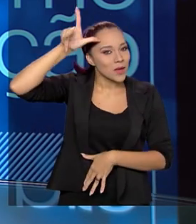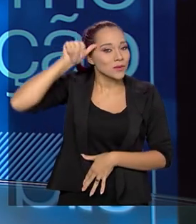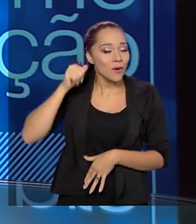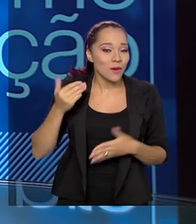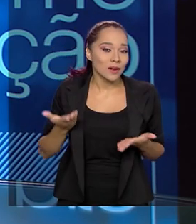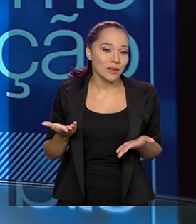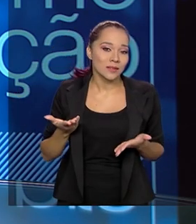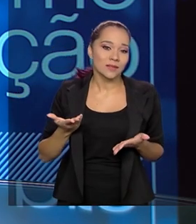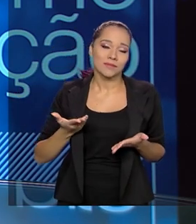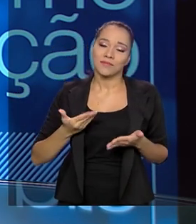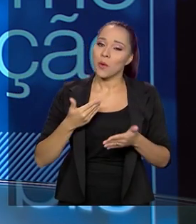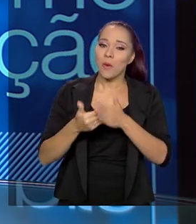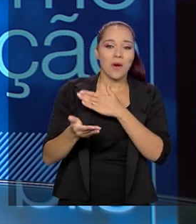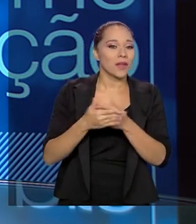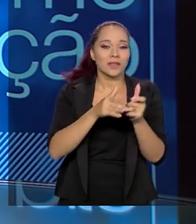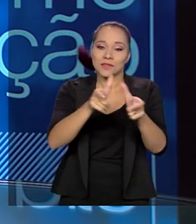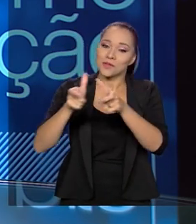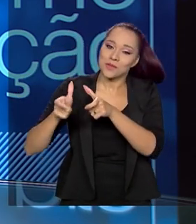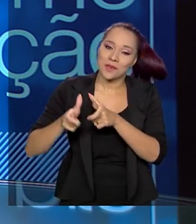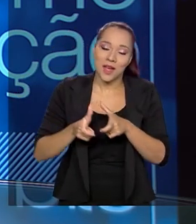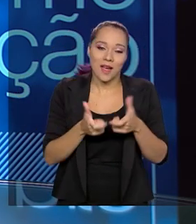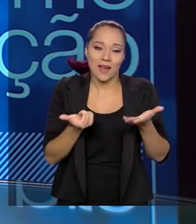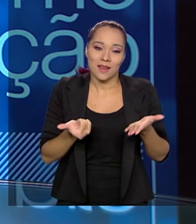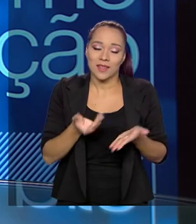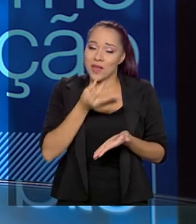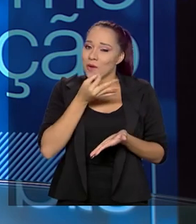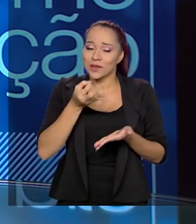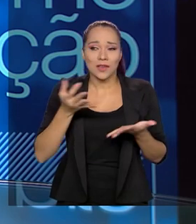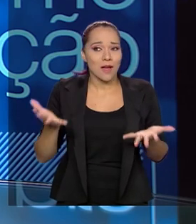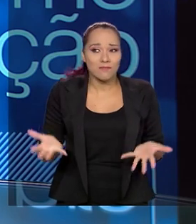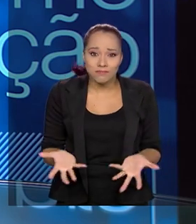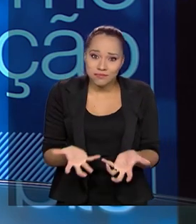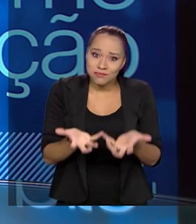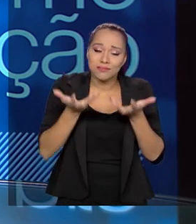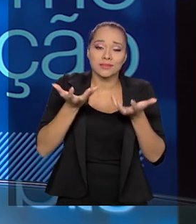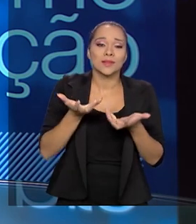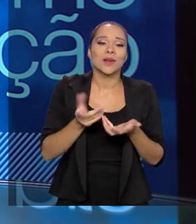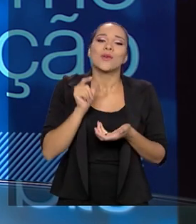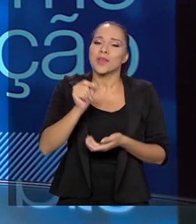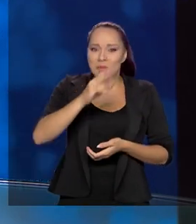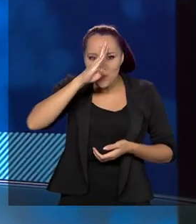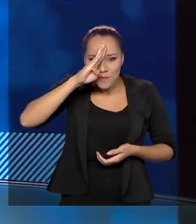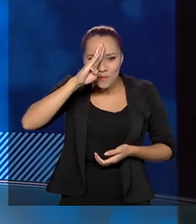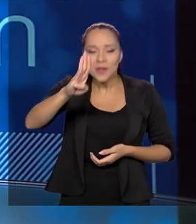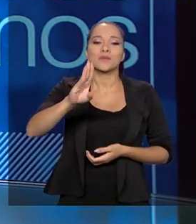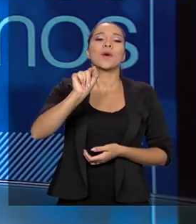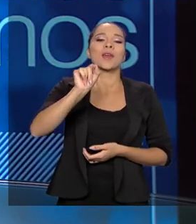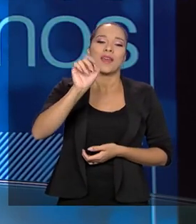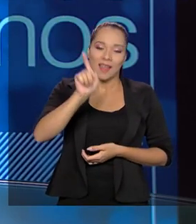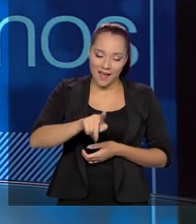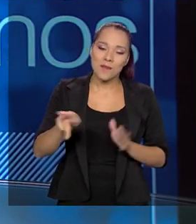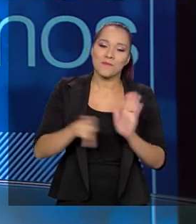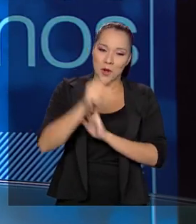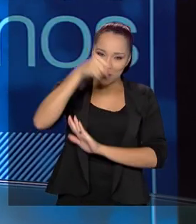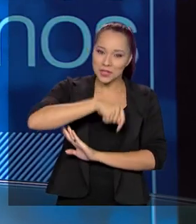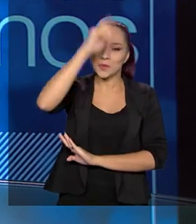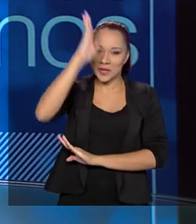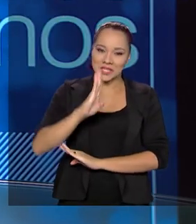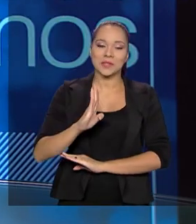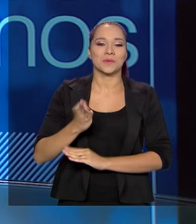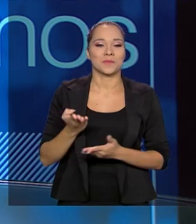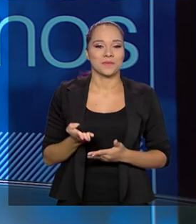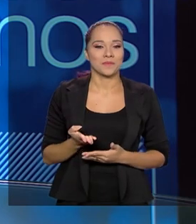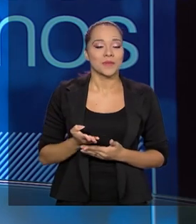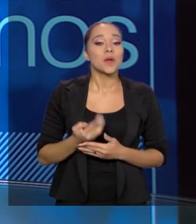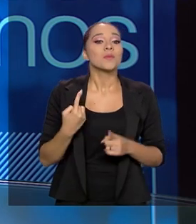Então, qualquer desses lugares aí, eu acho que é primoroso. que vale é que vai ser no Brasil e não em outros países. E a mensagem foi dada. Por